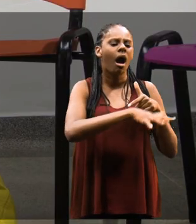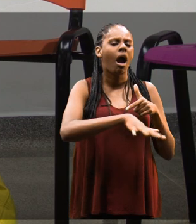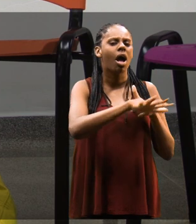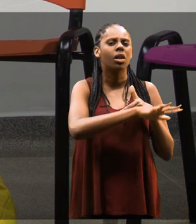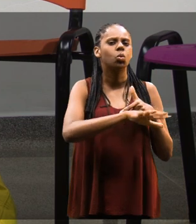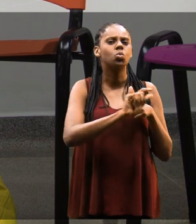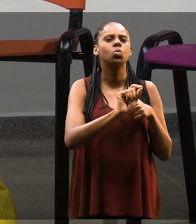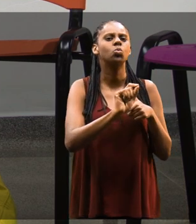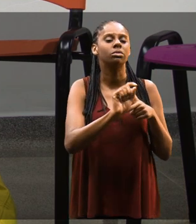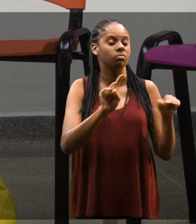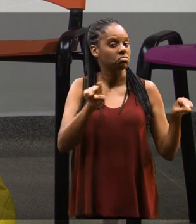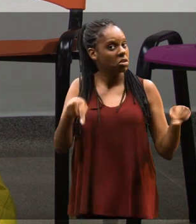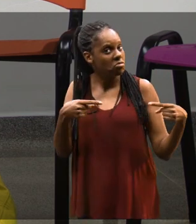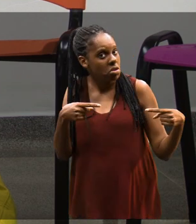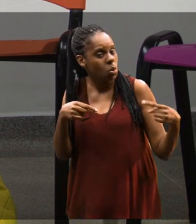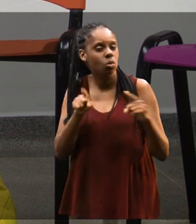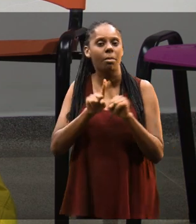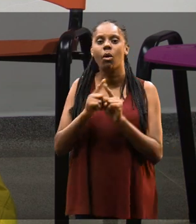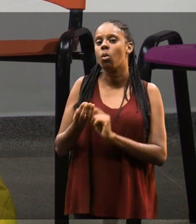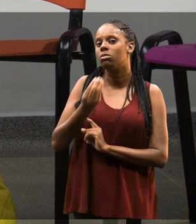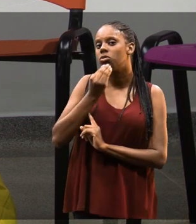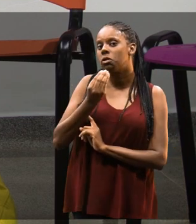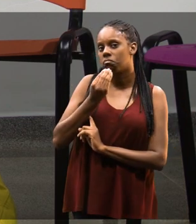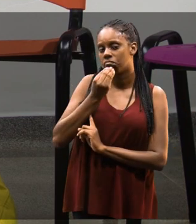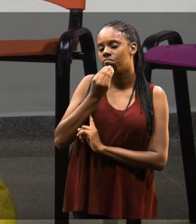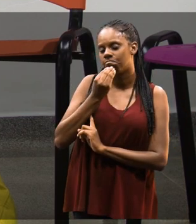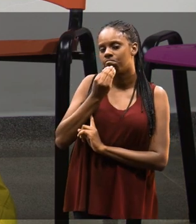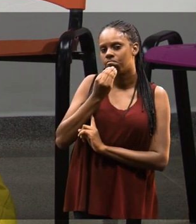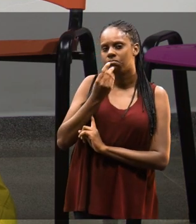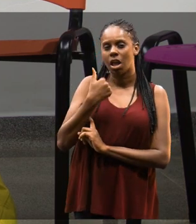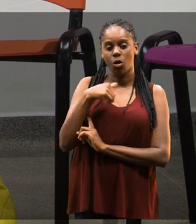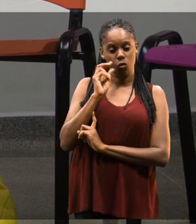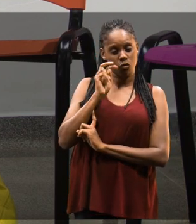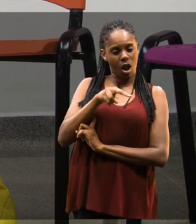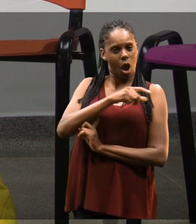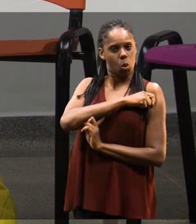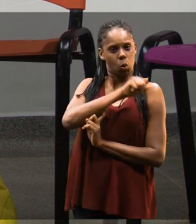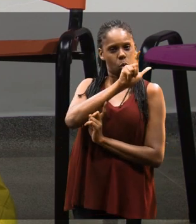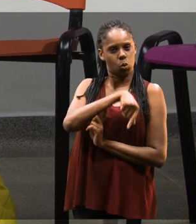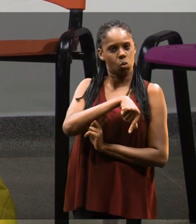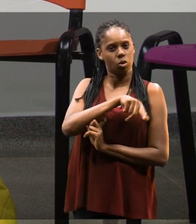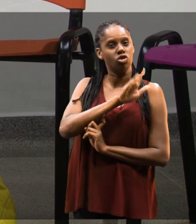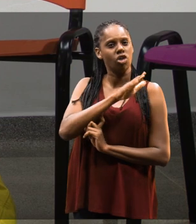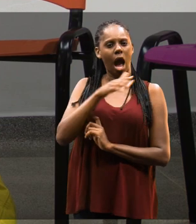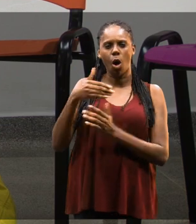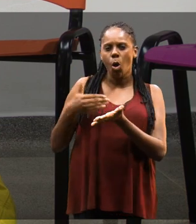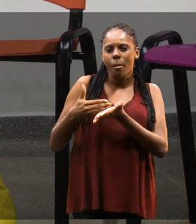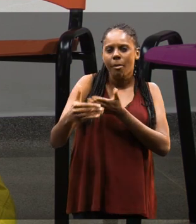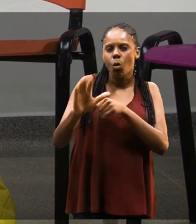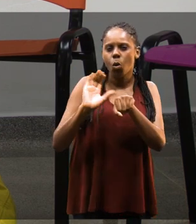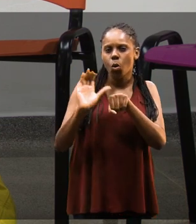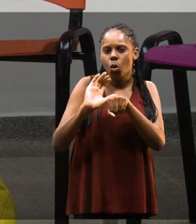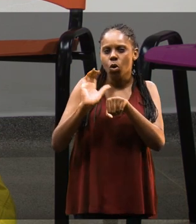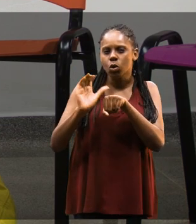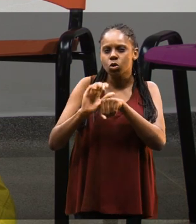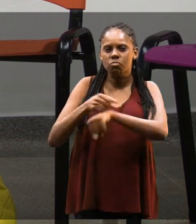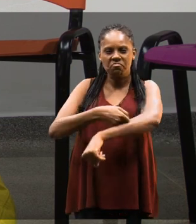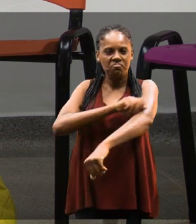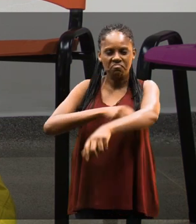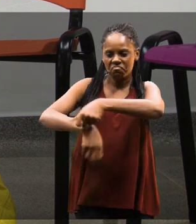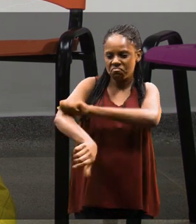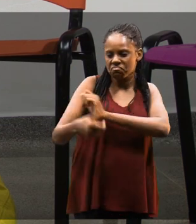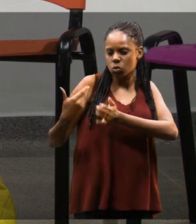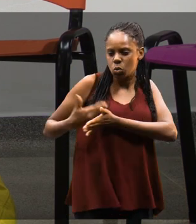trabalho, ele tem os seus desafios e as suas oportunidades. Eu vejo estudantes engajados desde o começo do